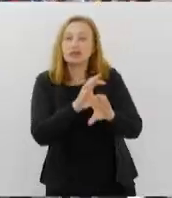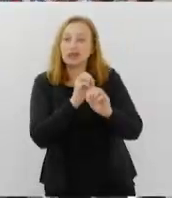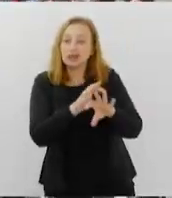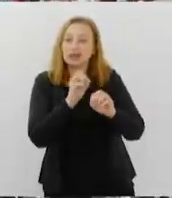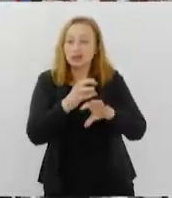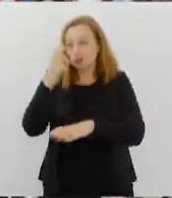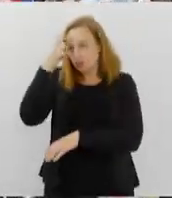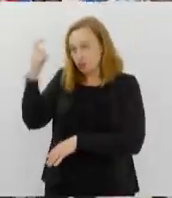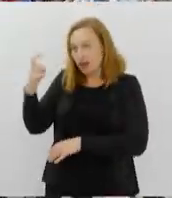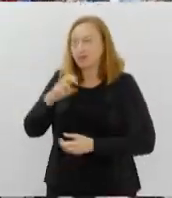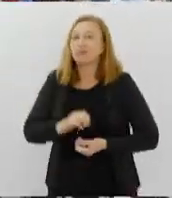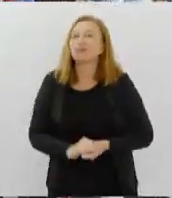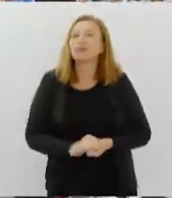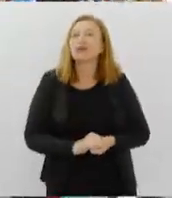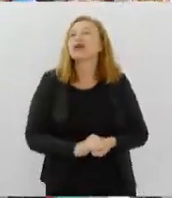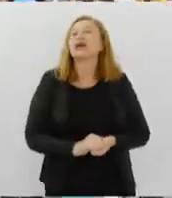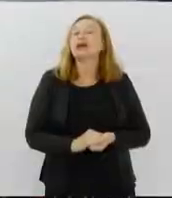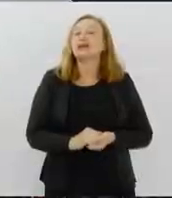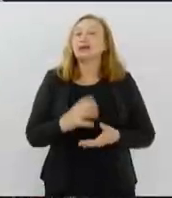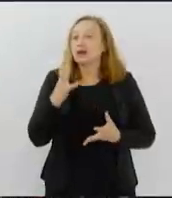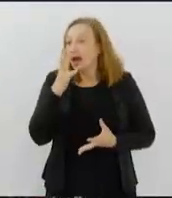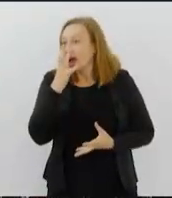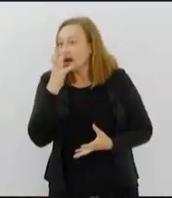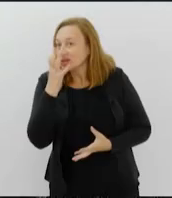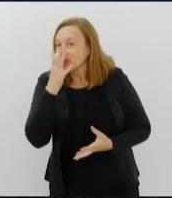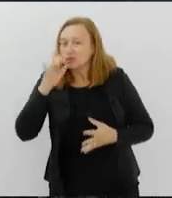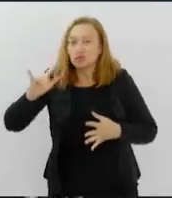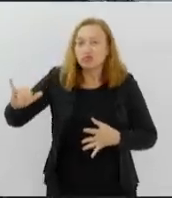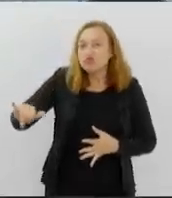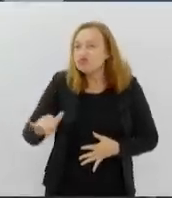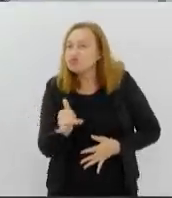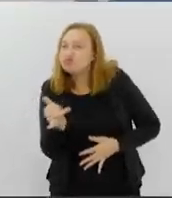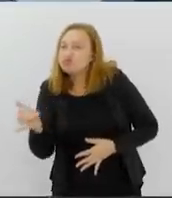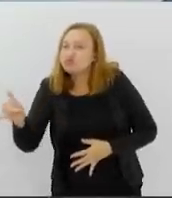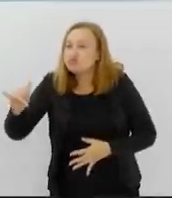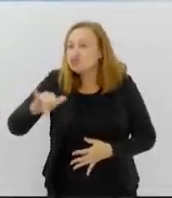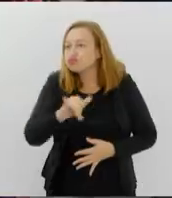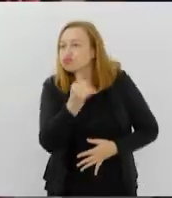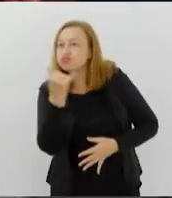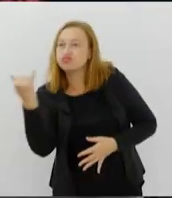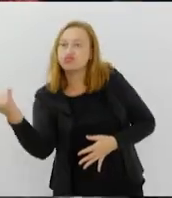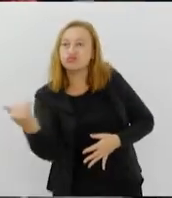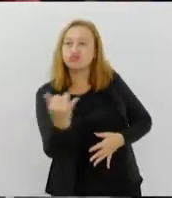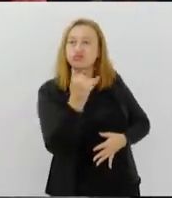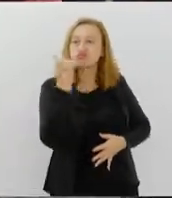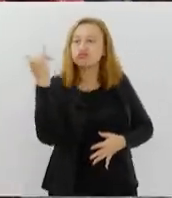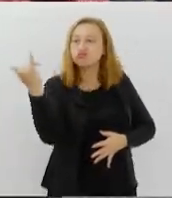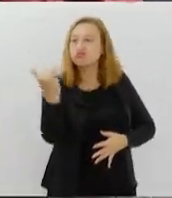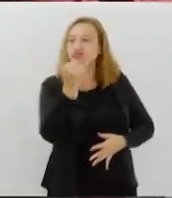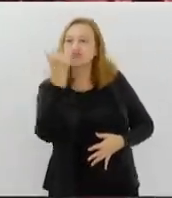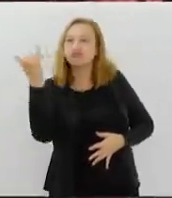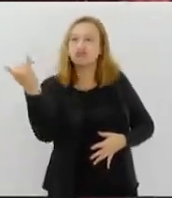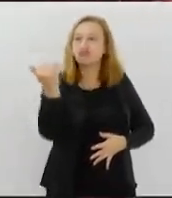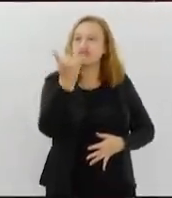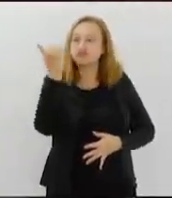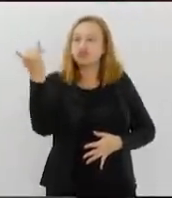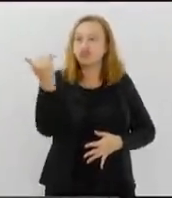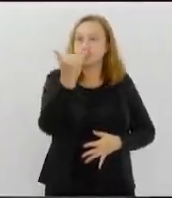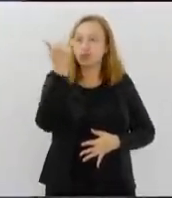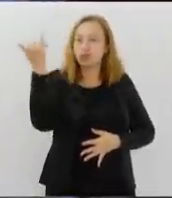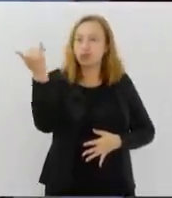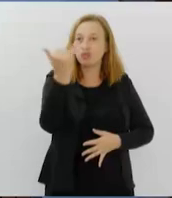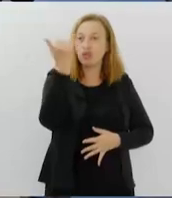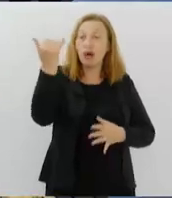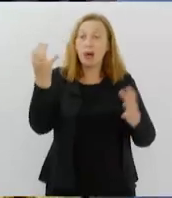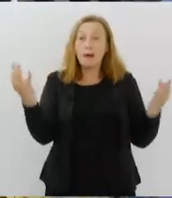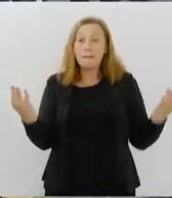e culturais, além de impressionantes demonstrações aéreas com esquadrilhas e helicópteros de última geração da Força Aérea